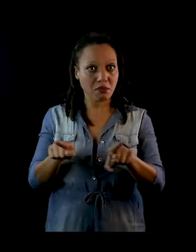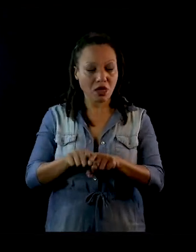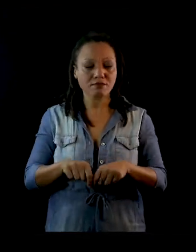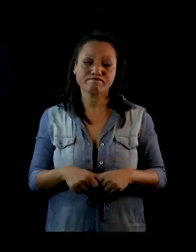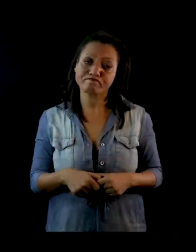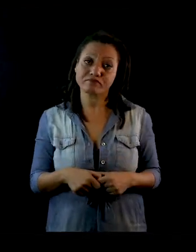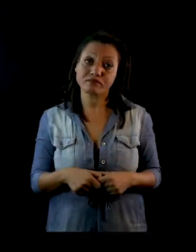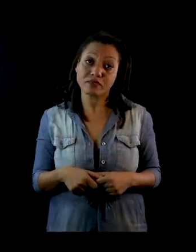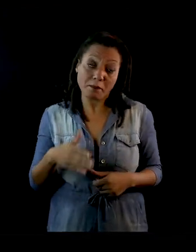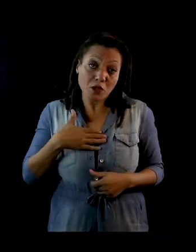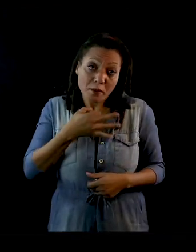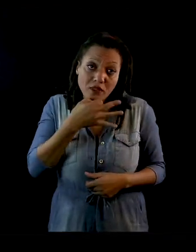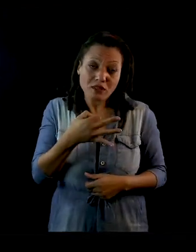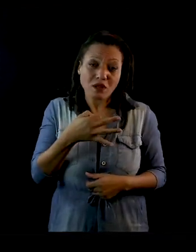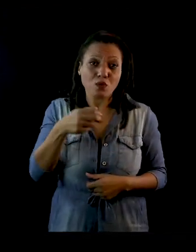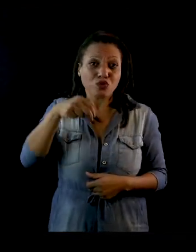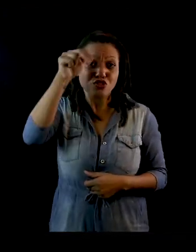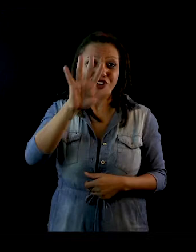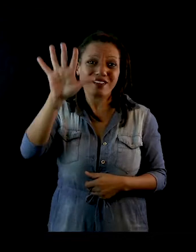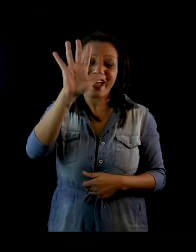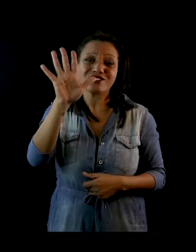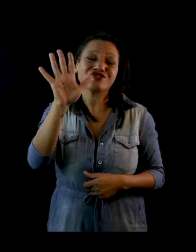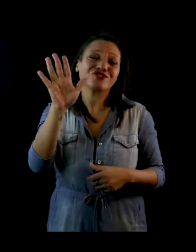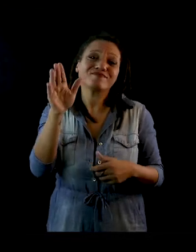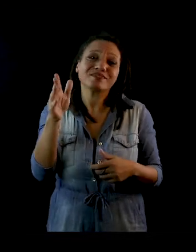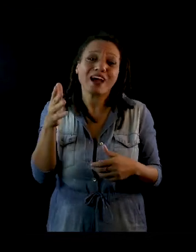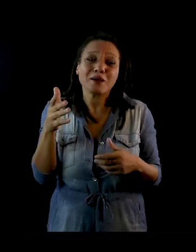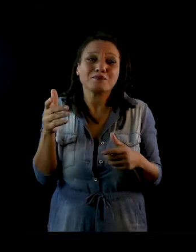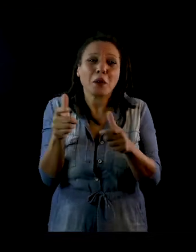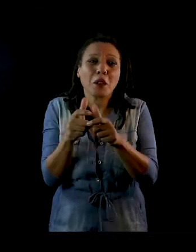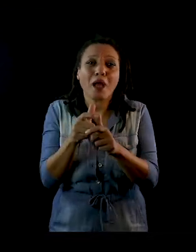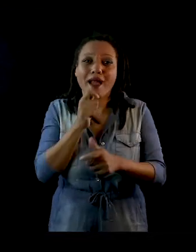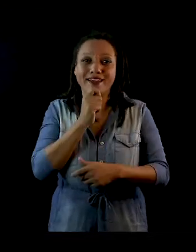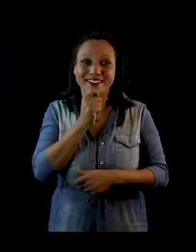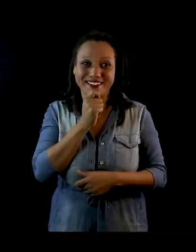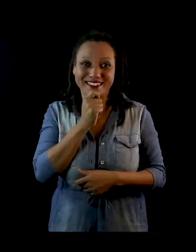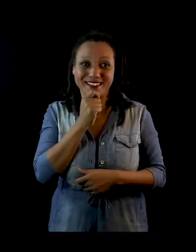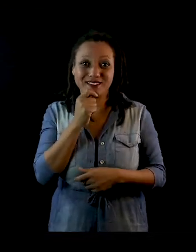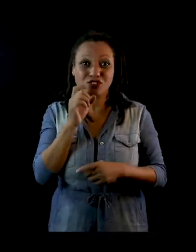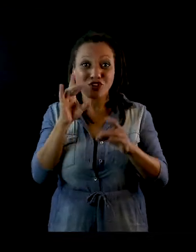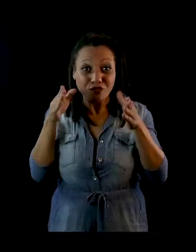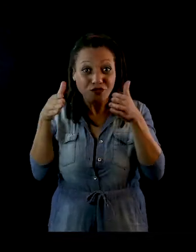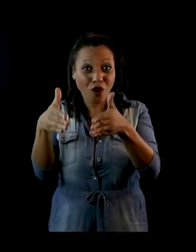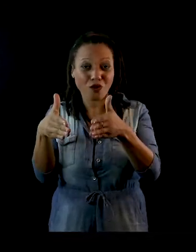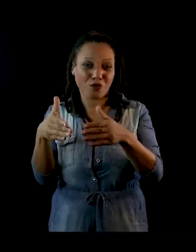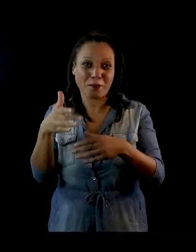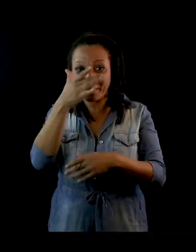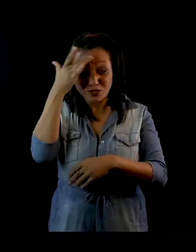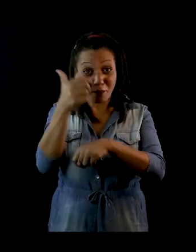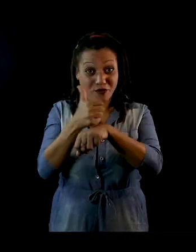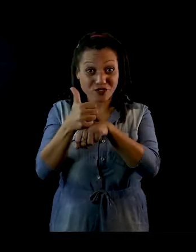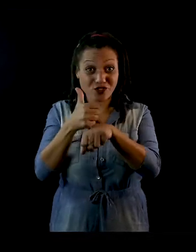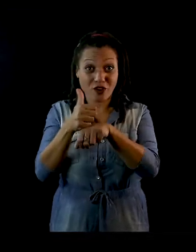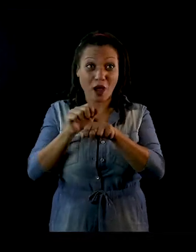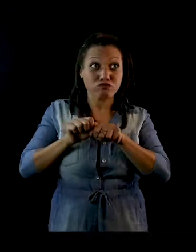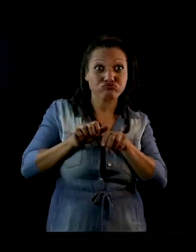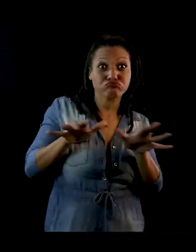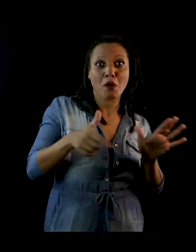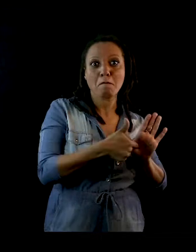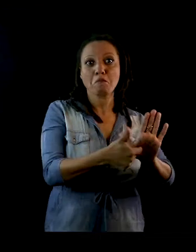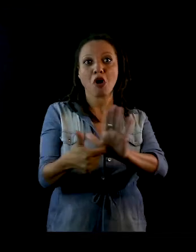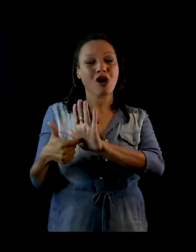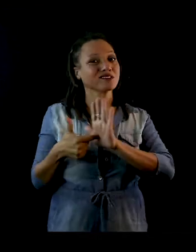o Nordeste está muito fechado ainda. Não tem muito quadrinista, não tem quadrinista que sai de lá para poder